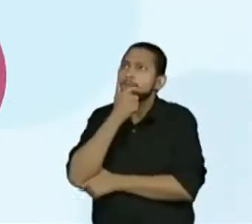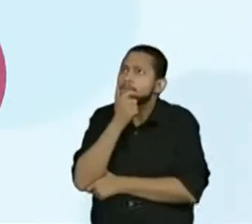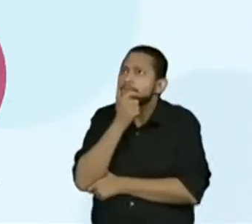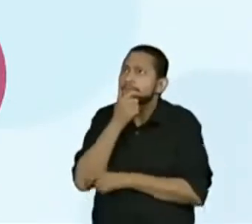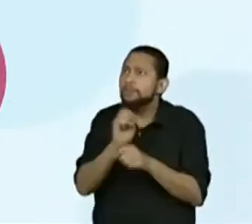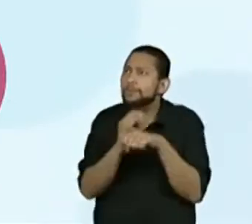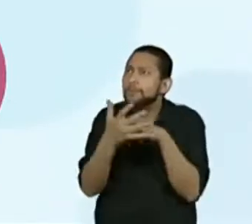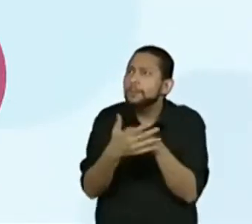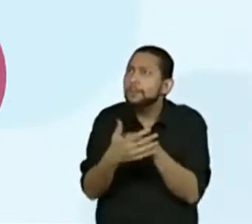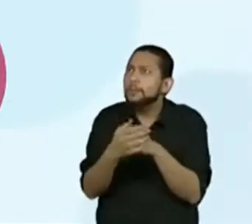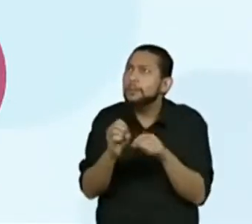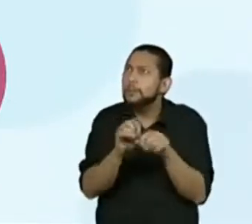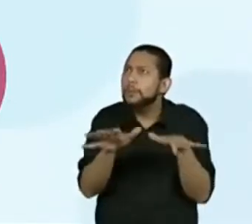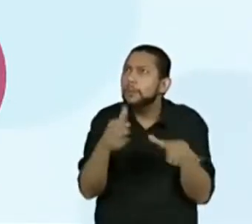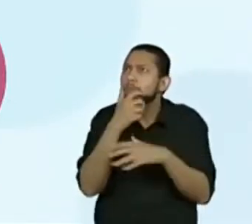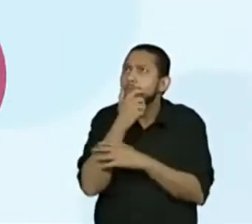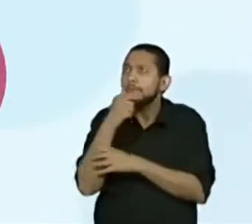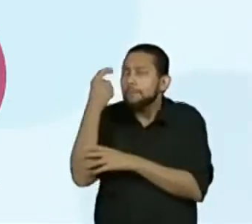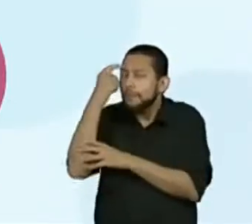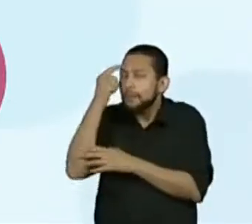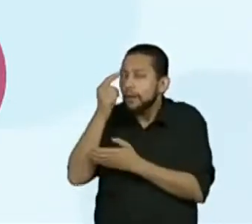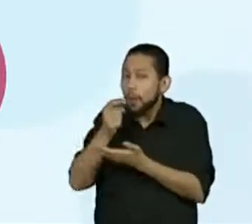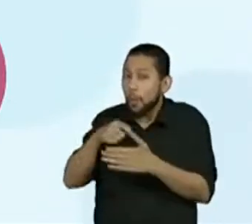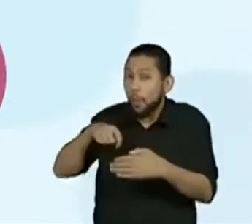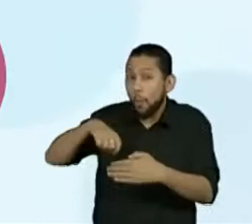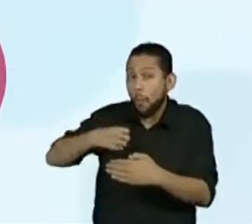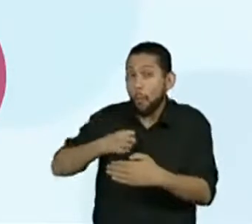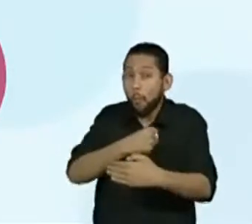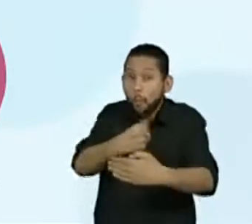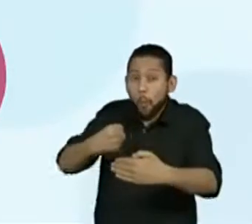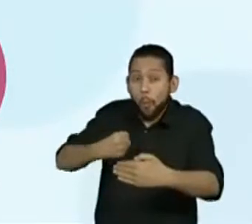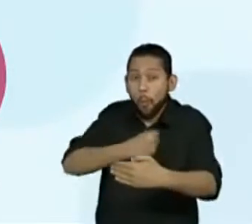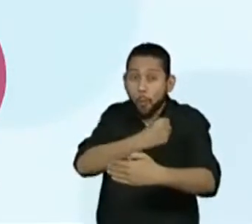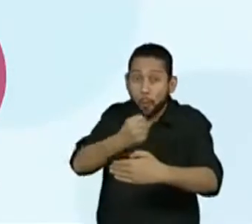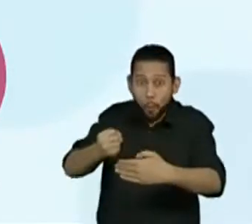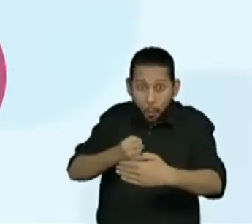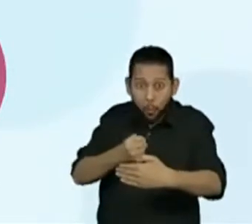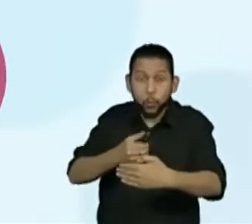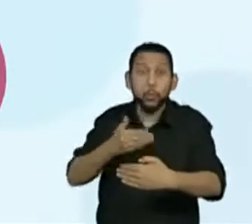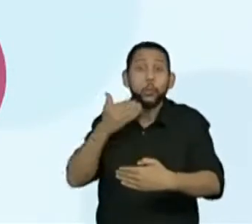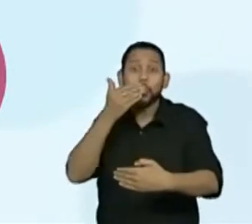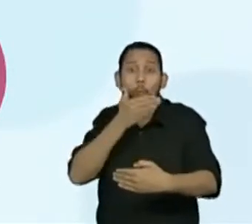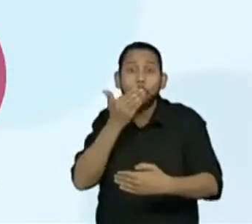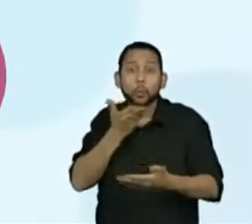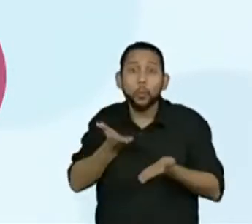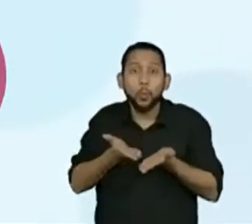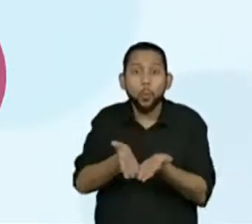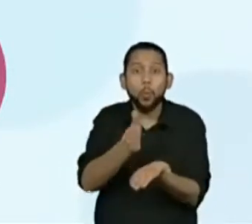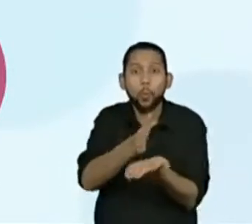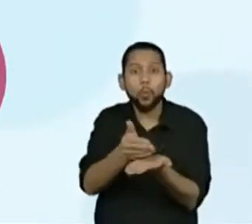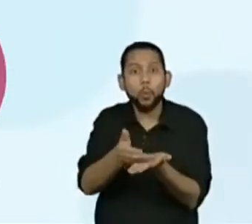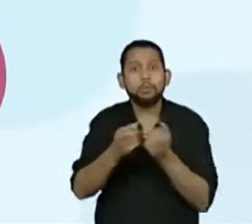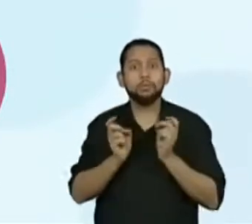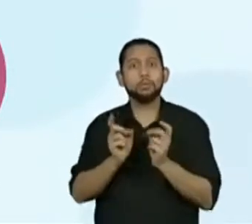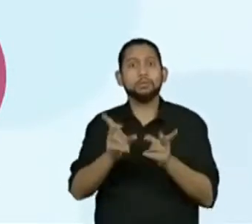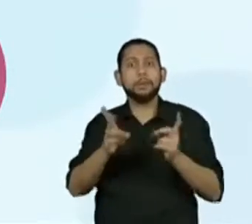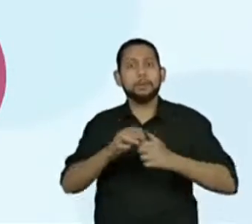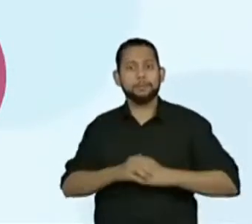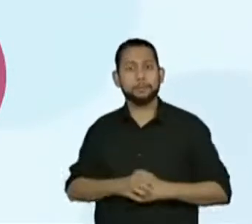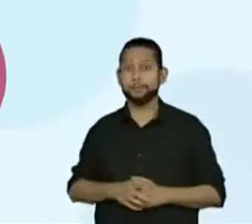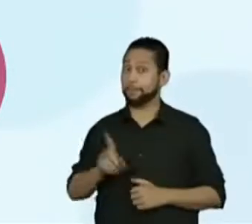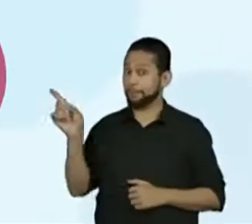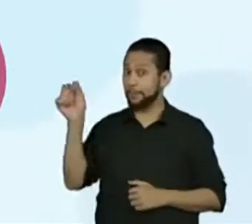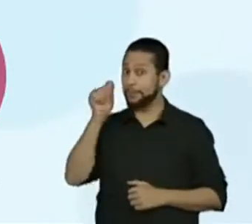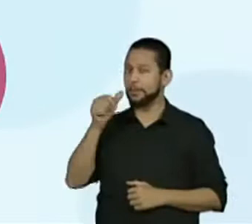sonhos, a venda de bolos e doces. Pode continuar? Em algumas situações,